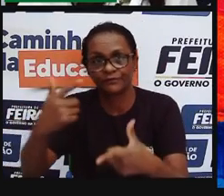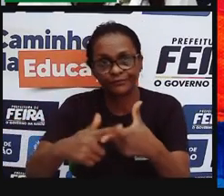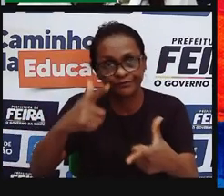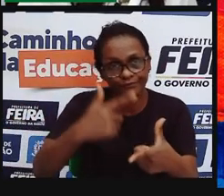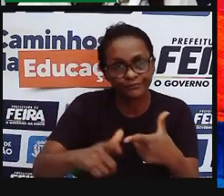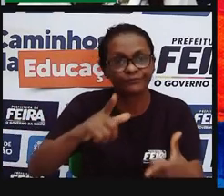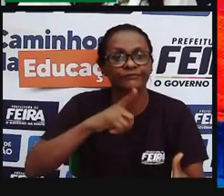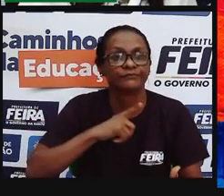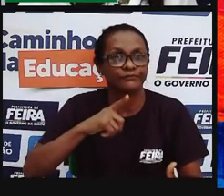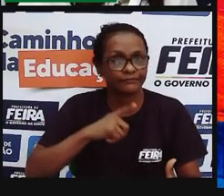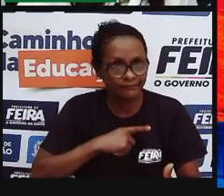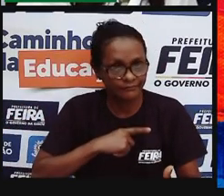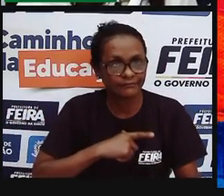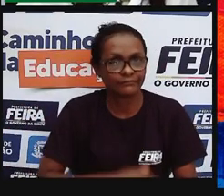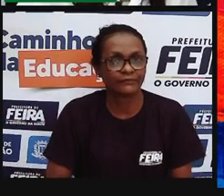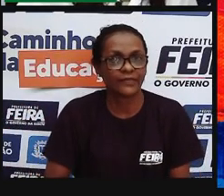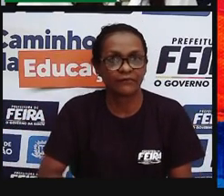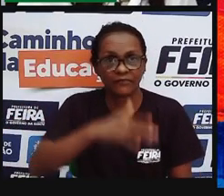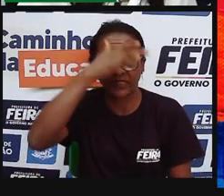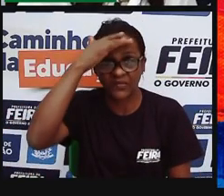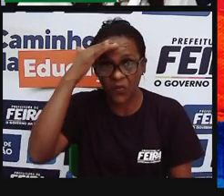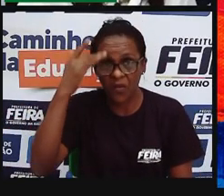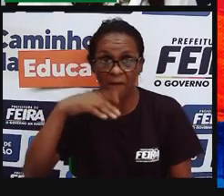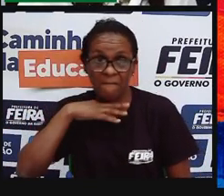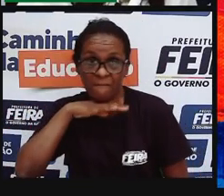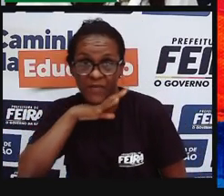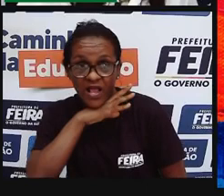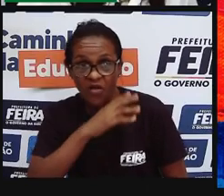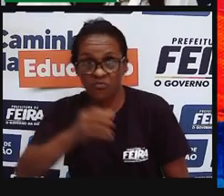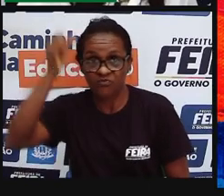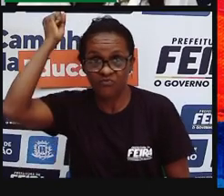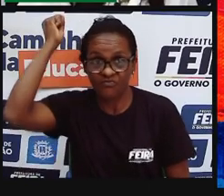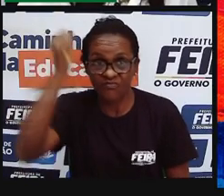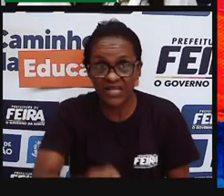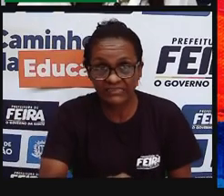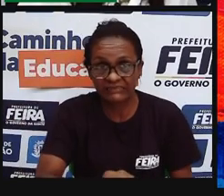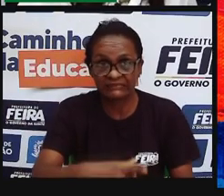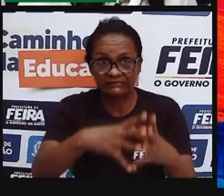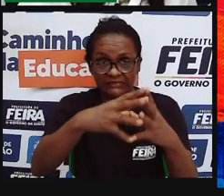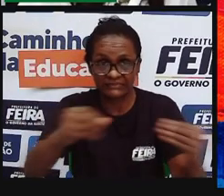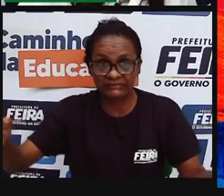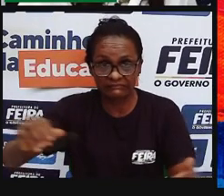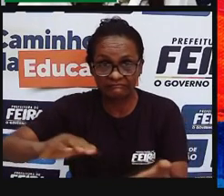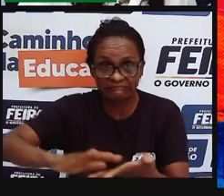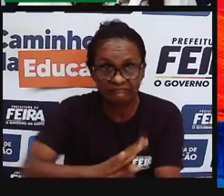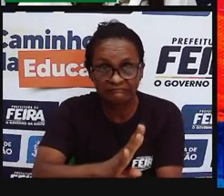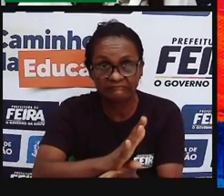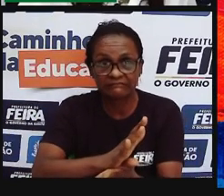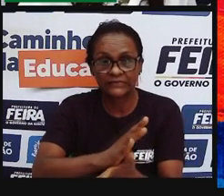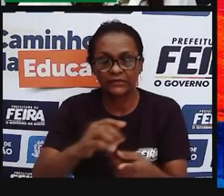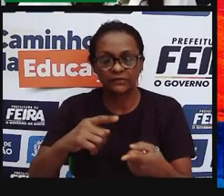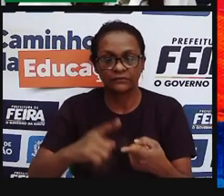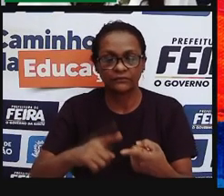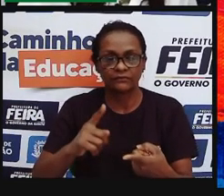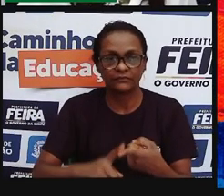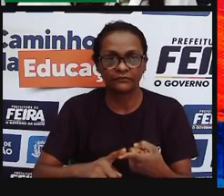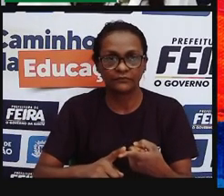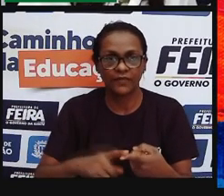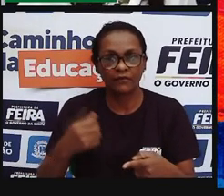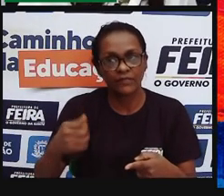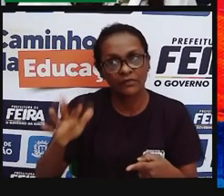desmata, mata, não sabe o que faz, como dormir e sonhar, quando a fumaça no ar,